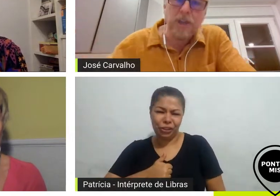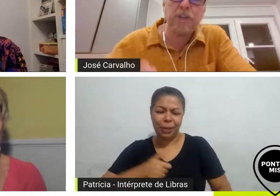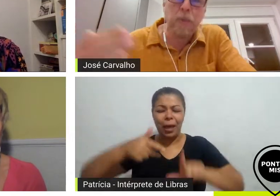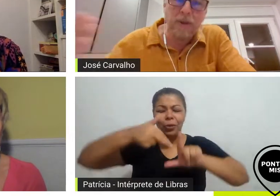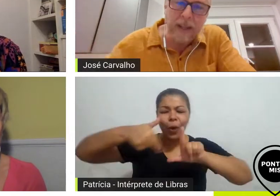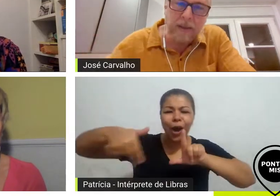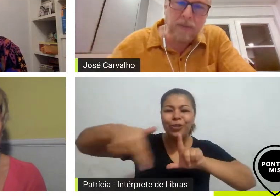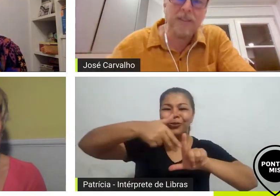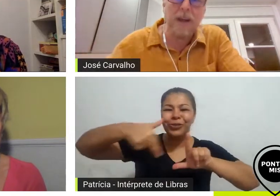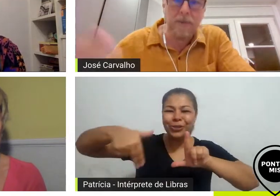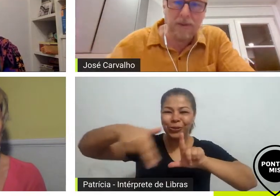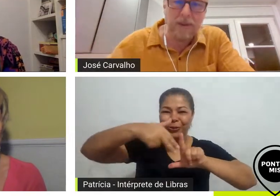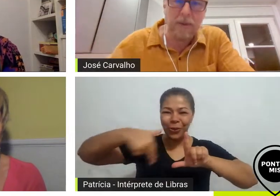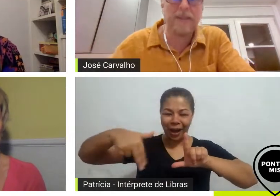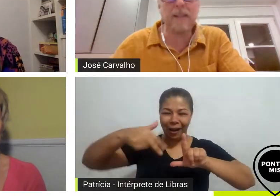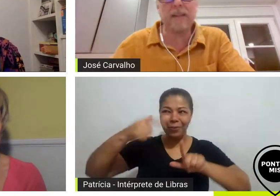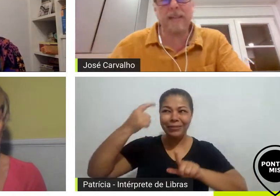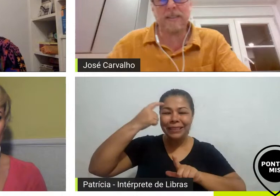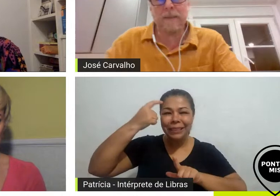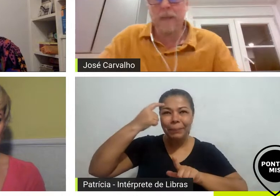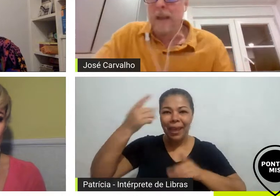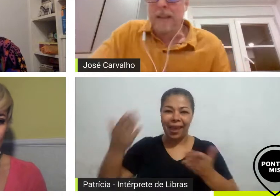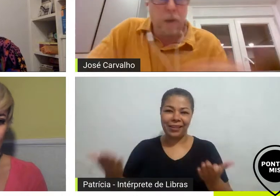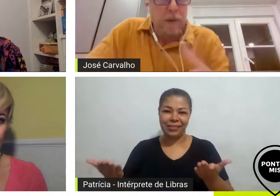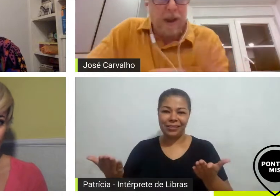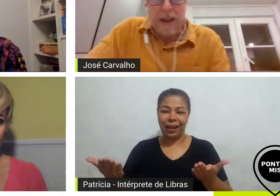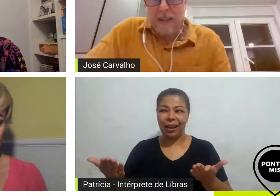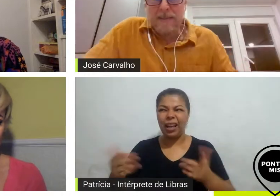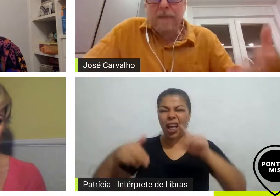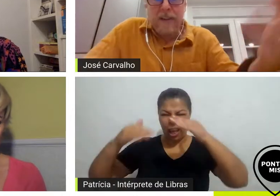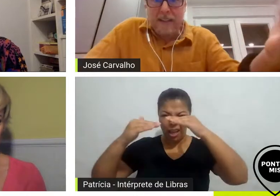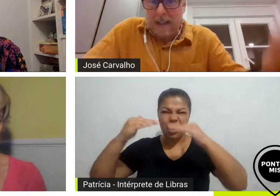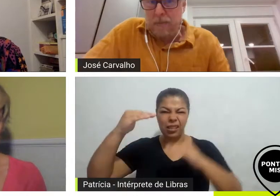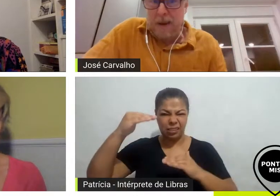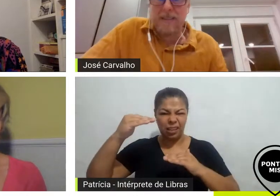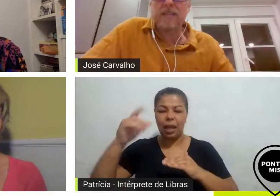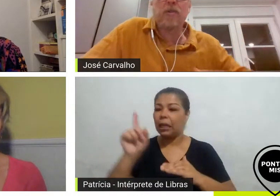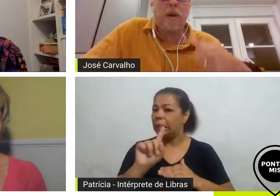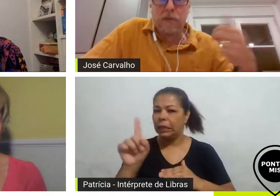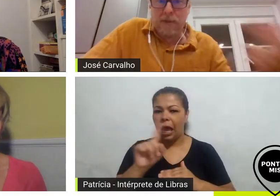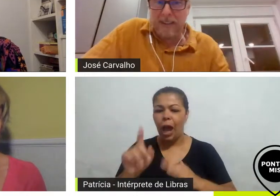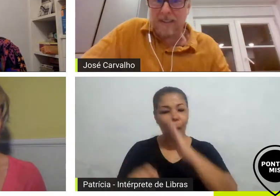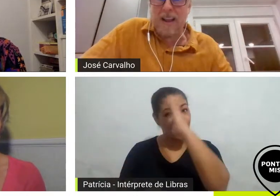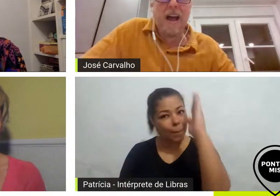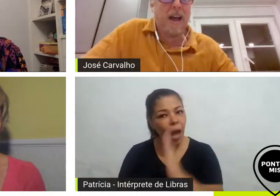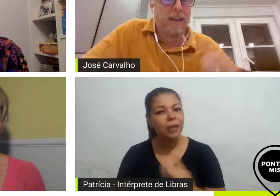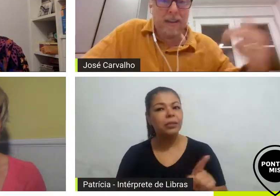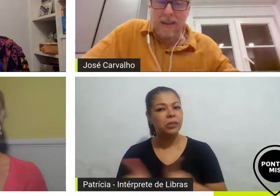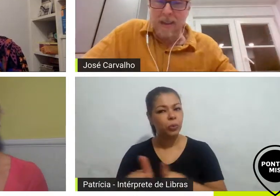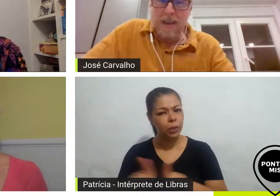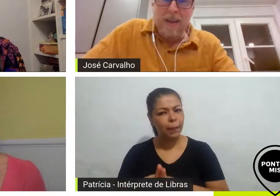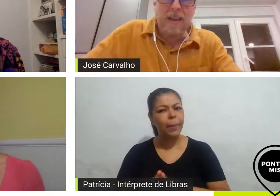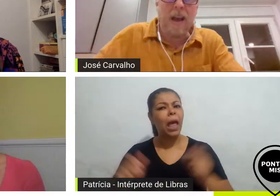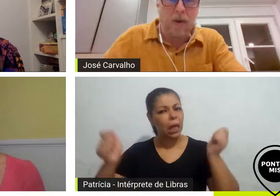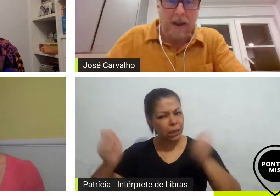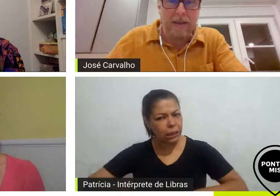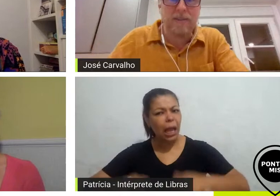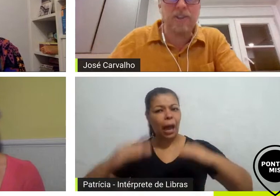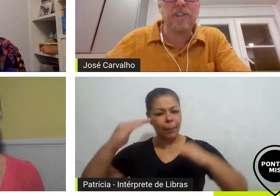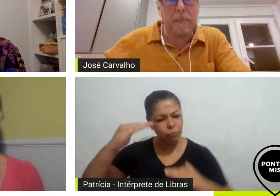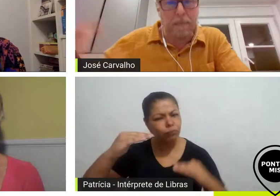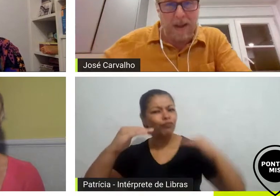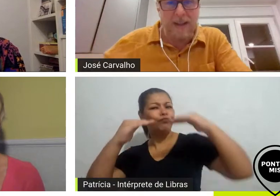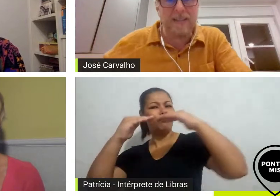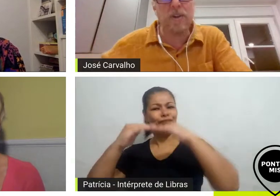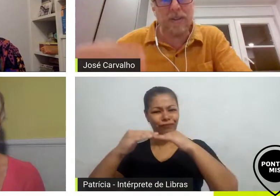aos poucos respondendo eu acho que é uma vivência não por acaso Netflix está no Brasil com a força que está e agora